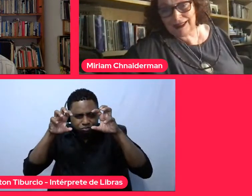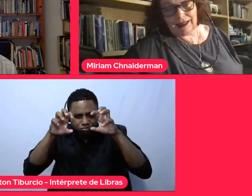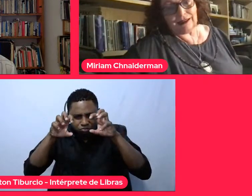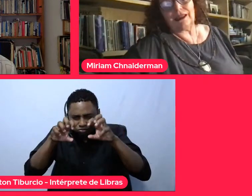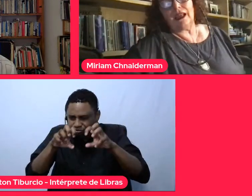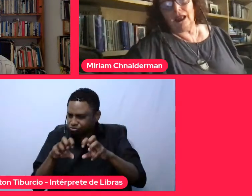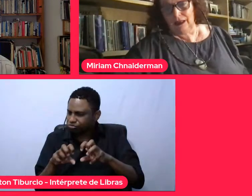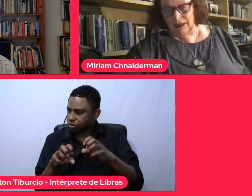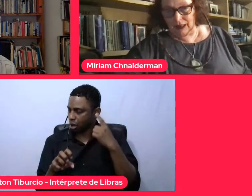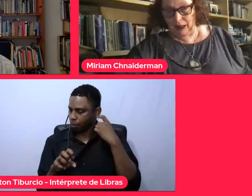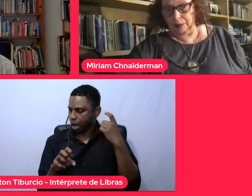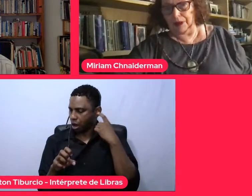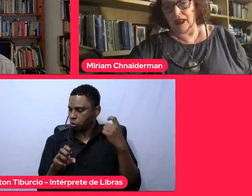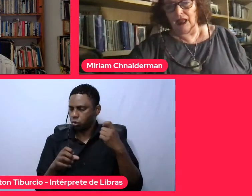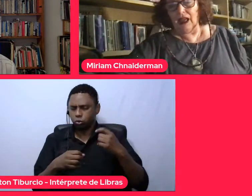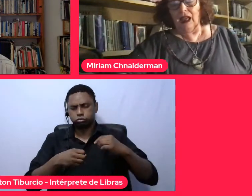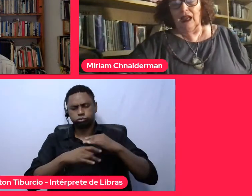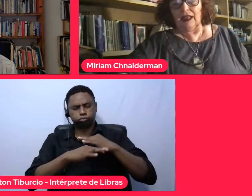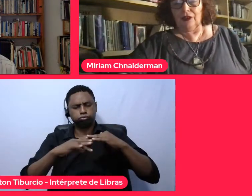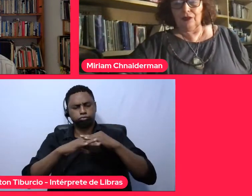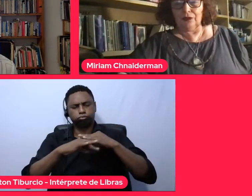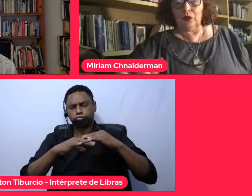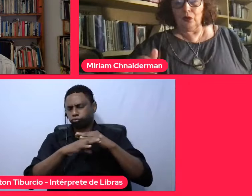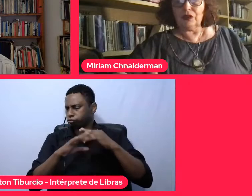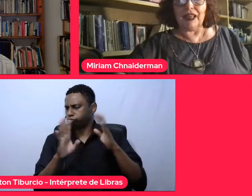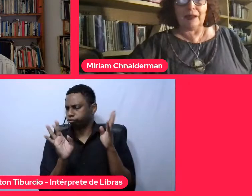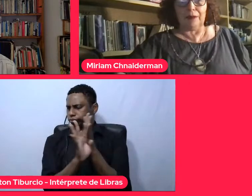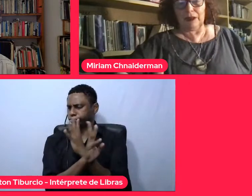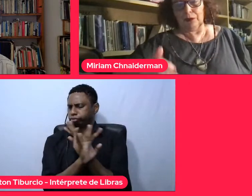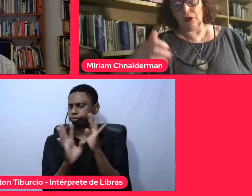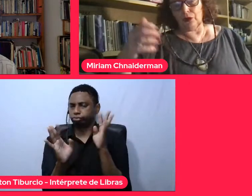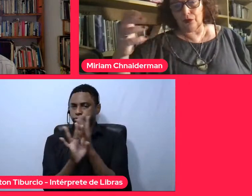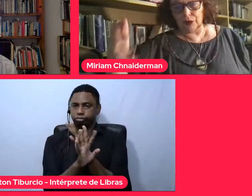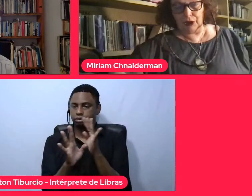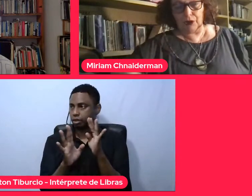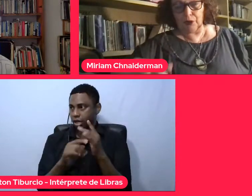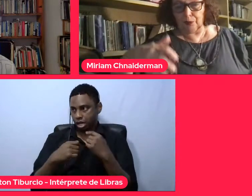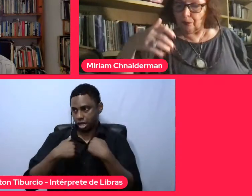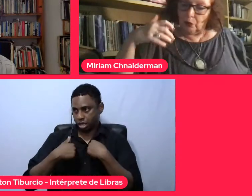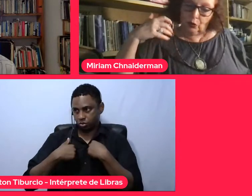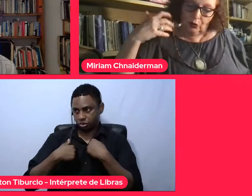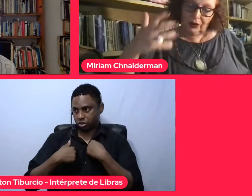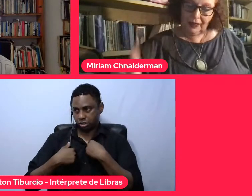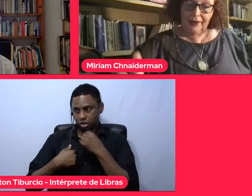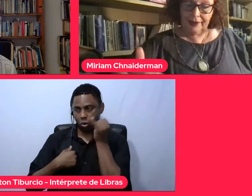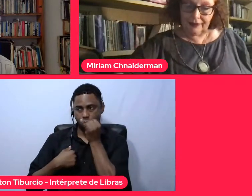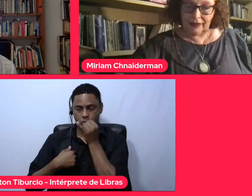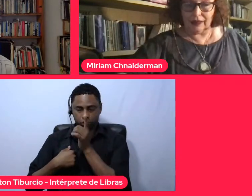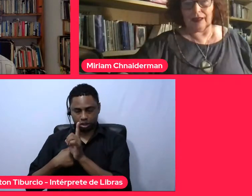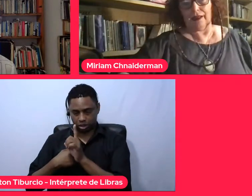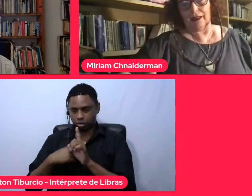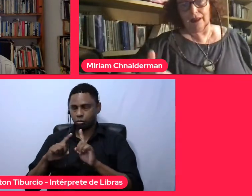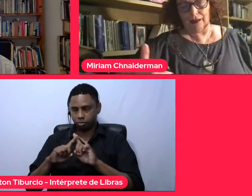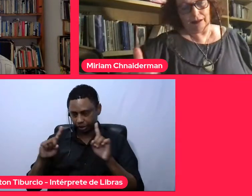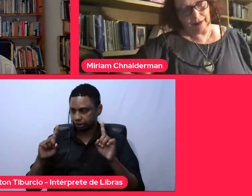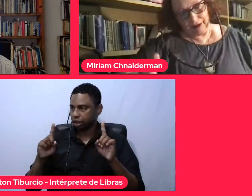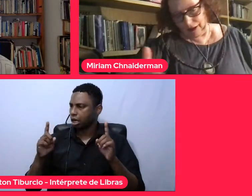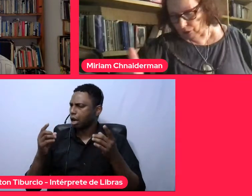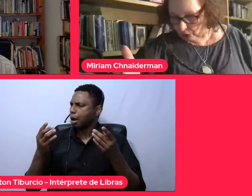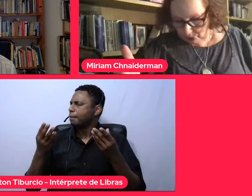muito presente sempre, e eu não contei, mas muito do que eu coloquei aqui,